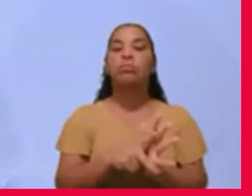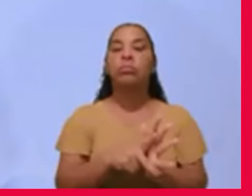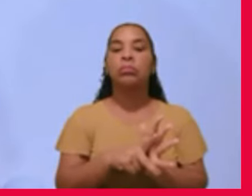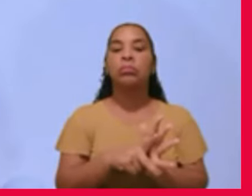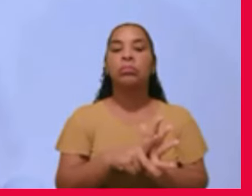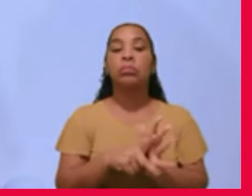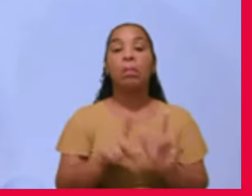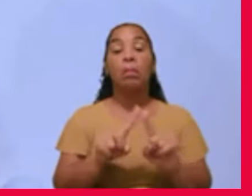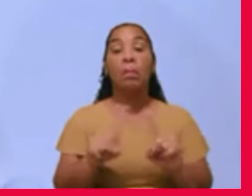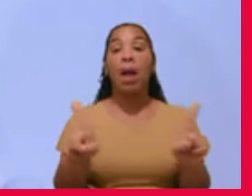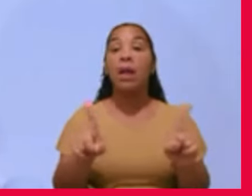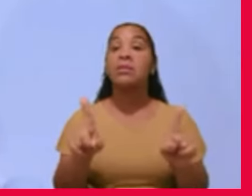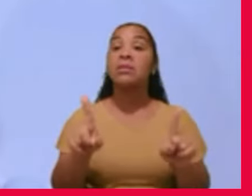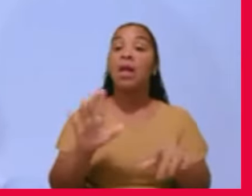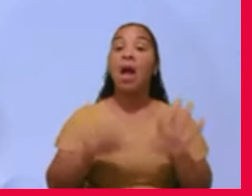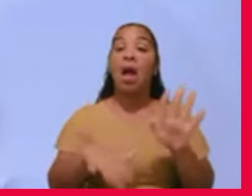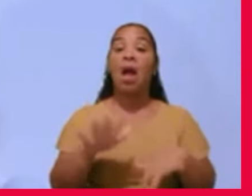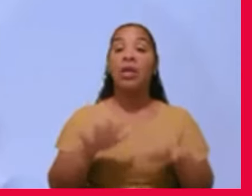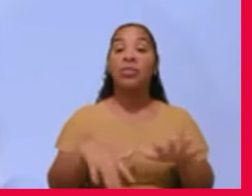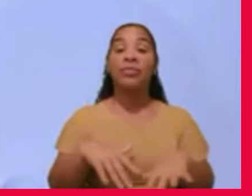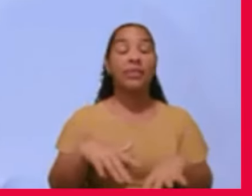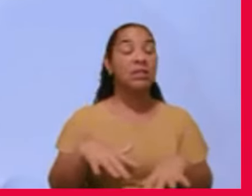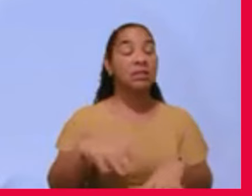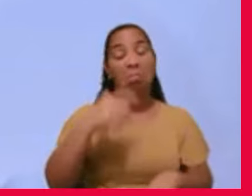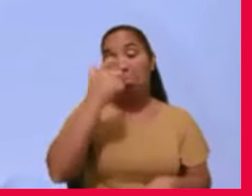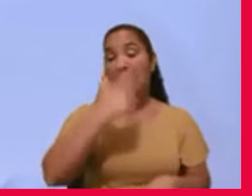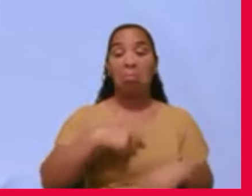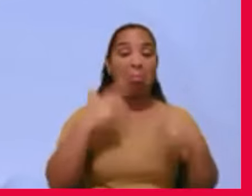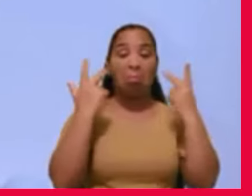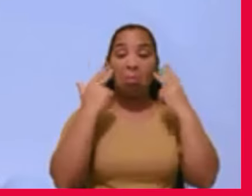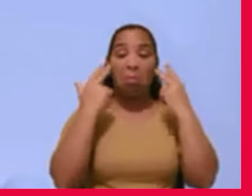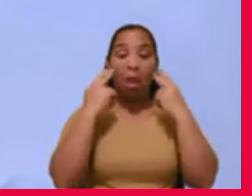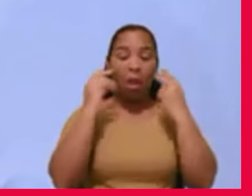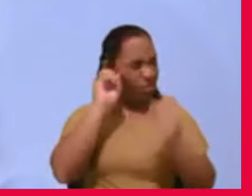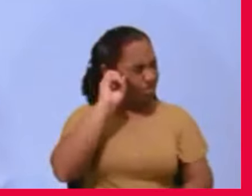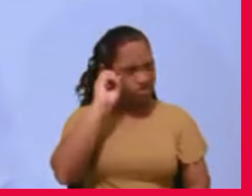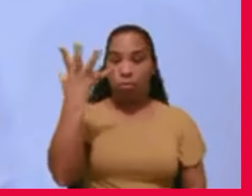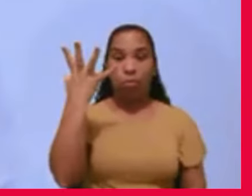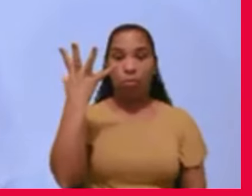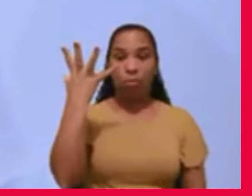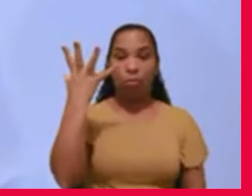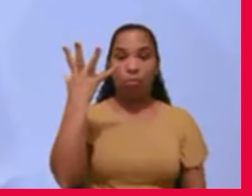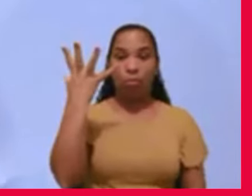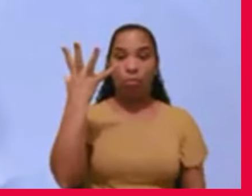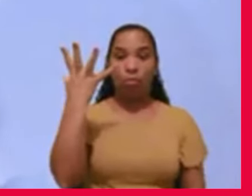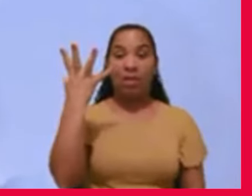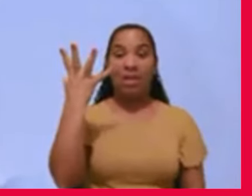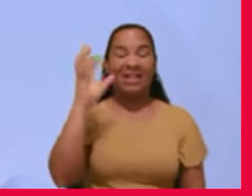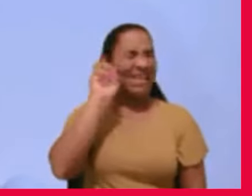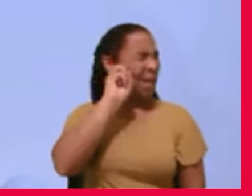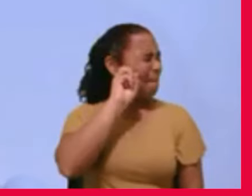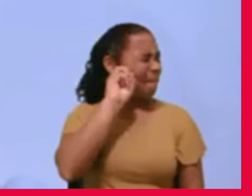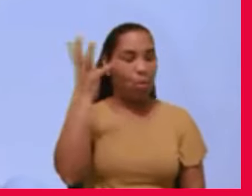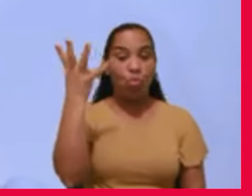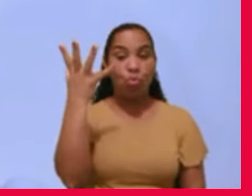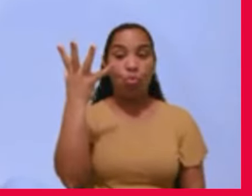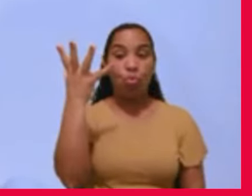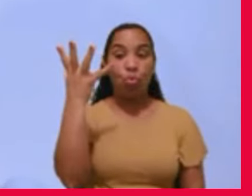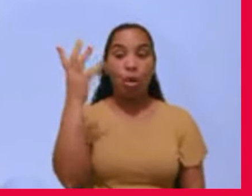de repente, têm um surto esquizofrênico. E esse surto é uma